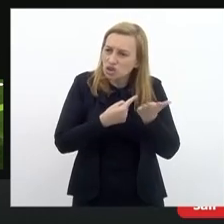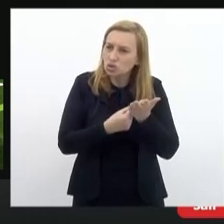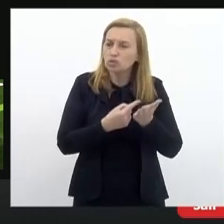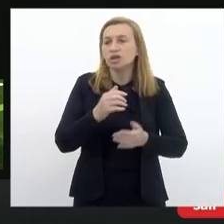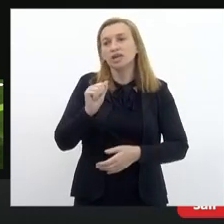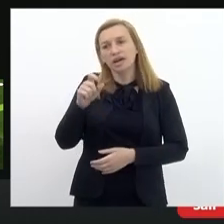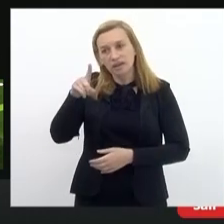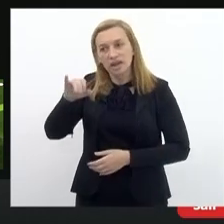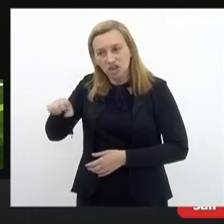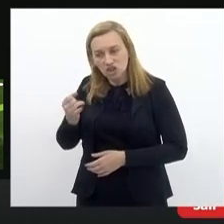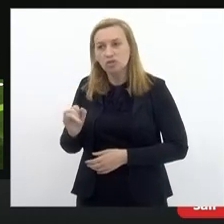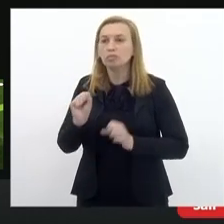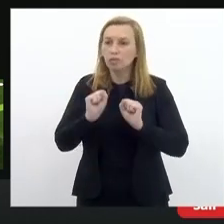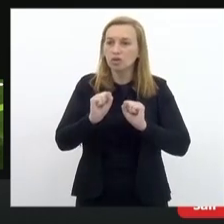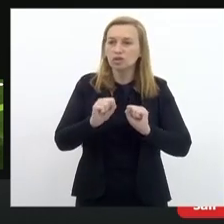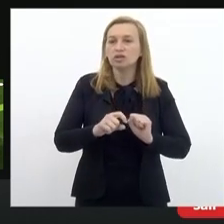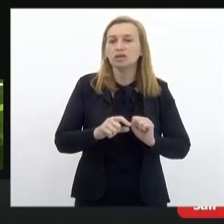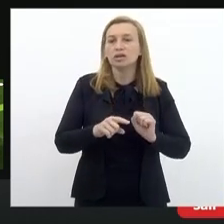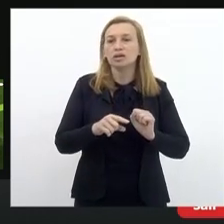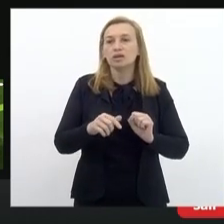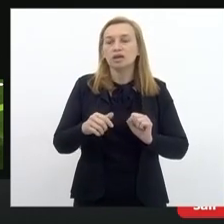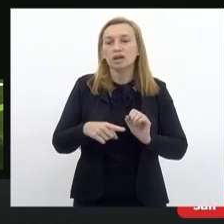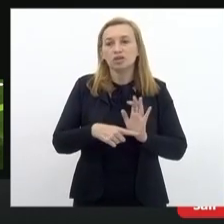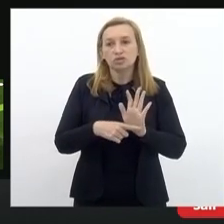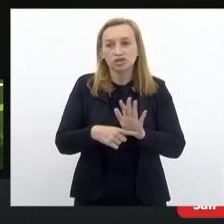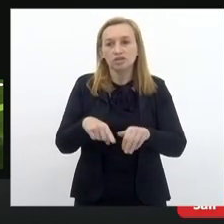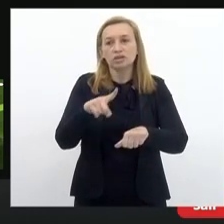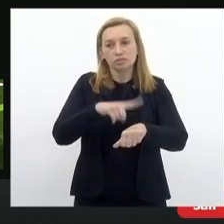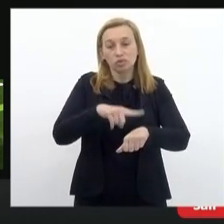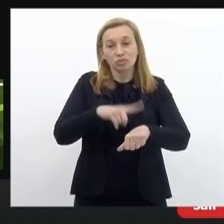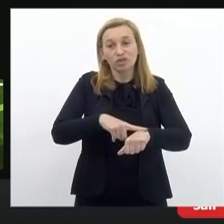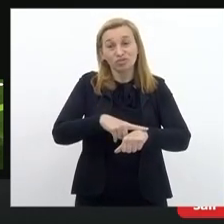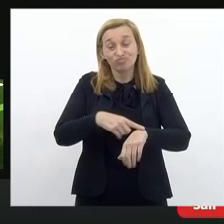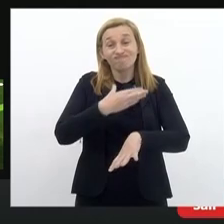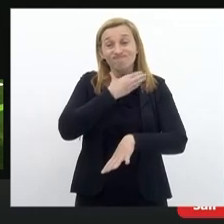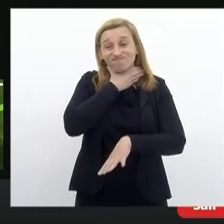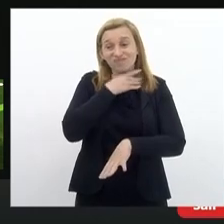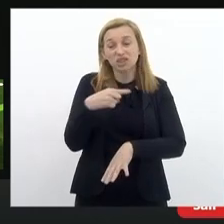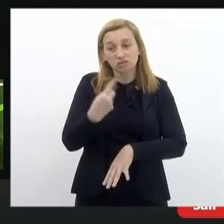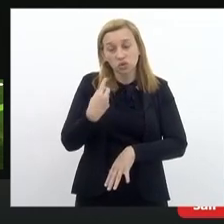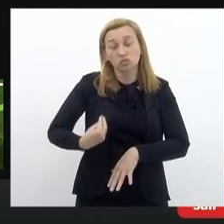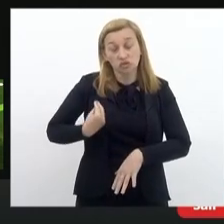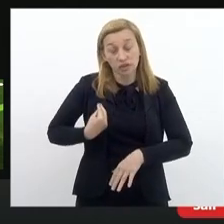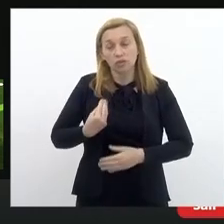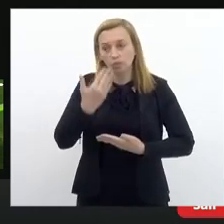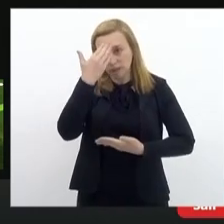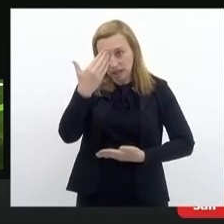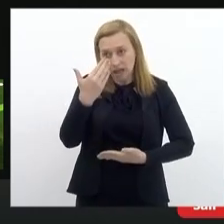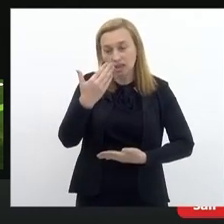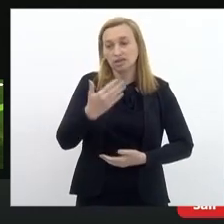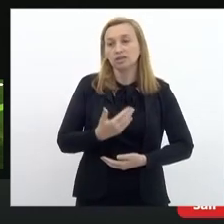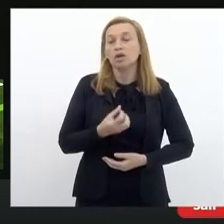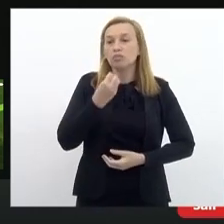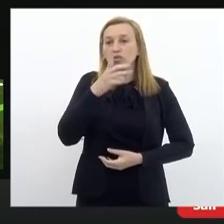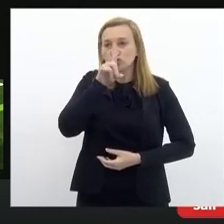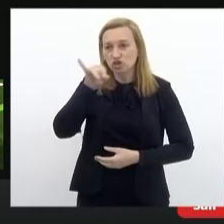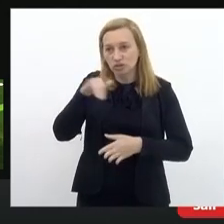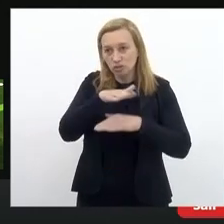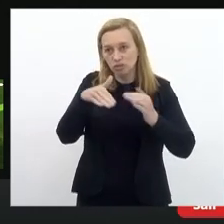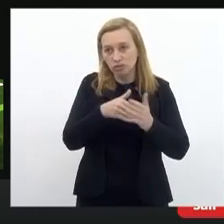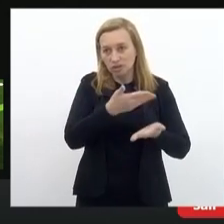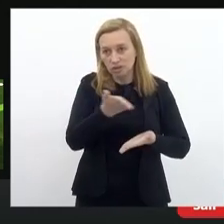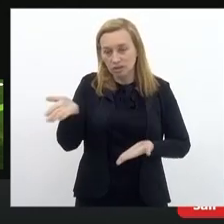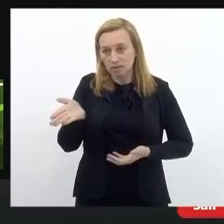DERJ pode dar nesse momento de crise que estamos vivendo. Obrigada, um bom dia para todos.